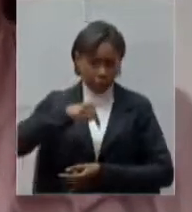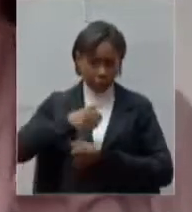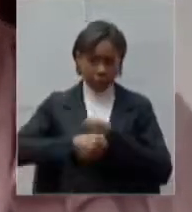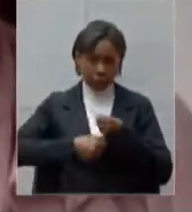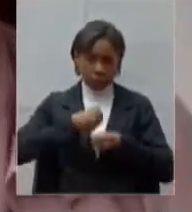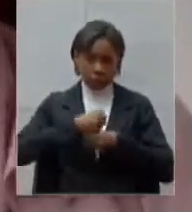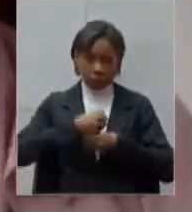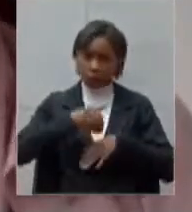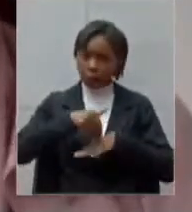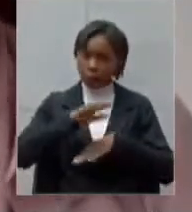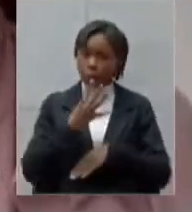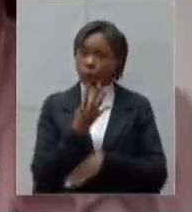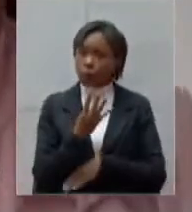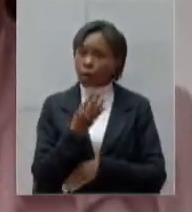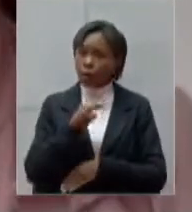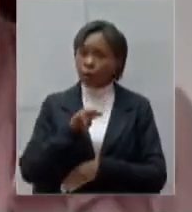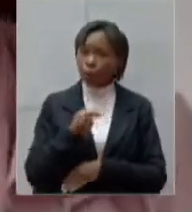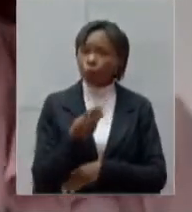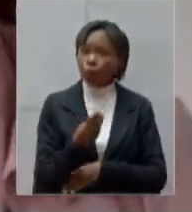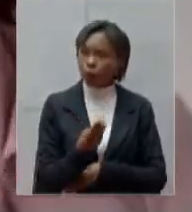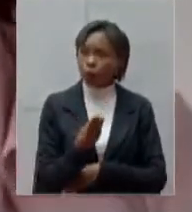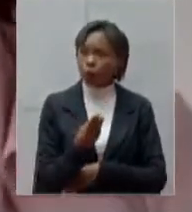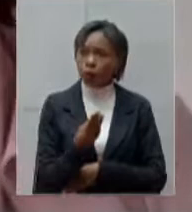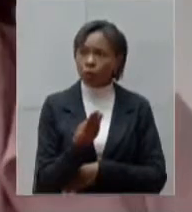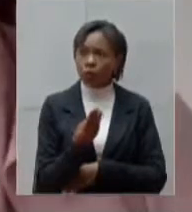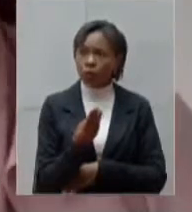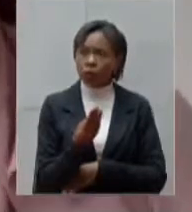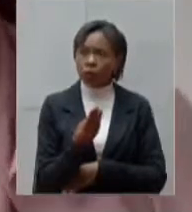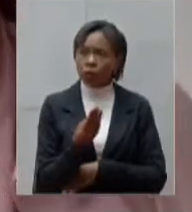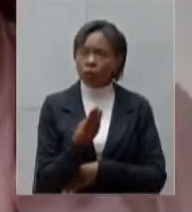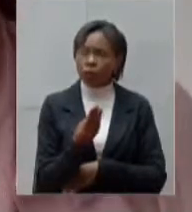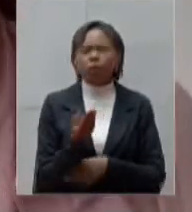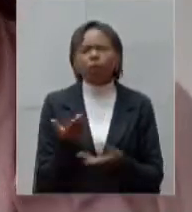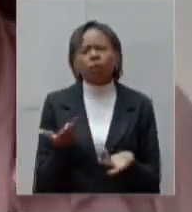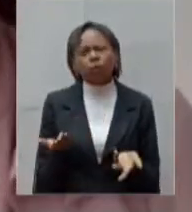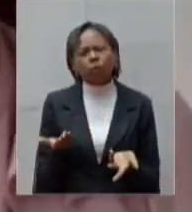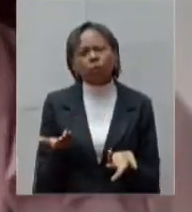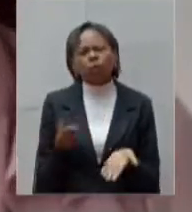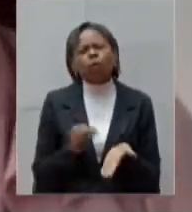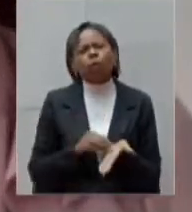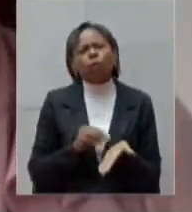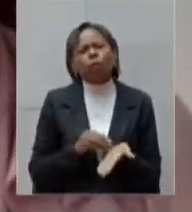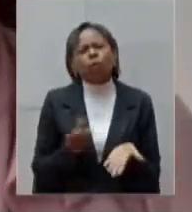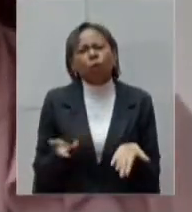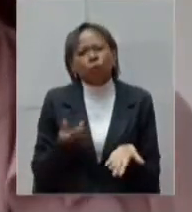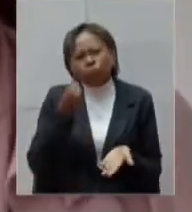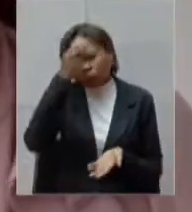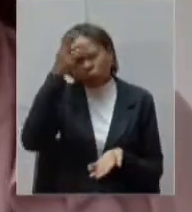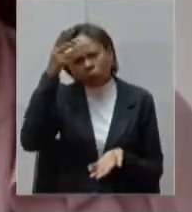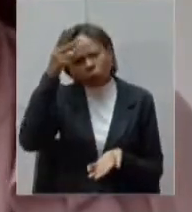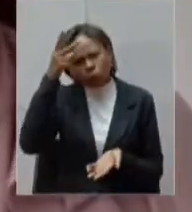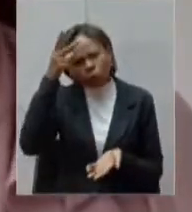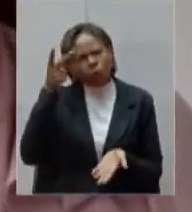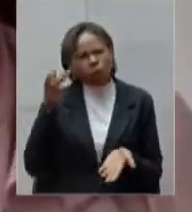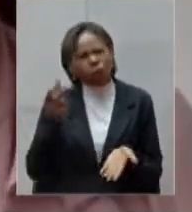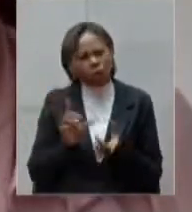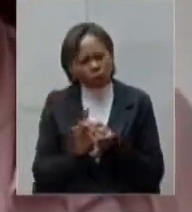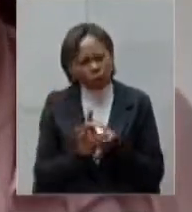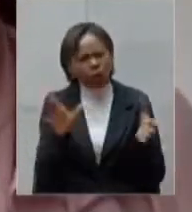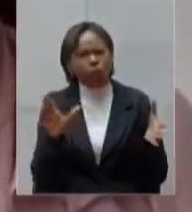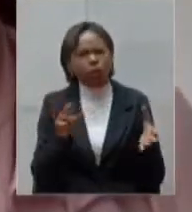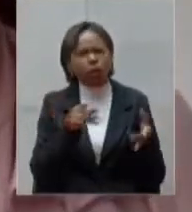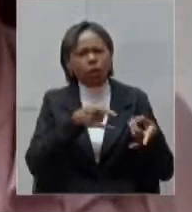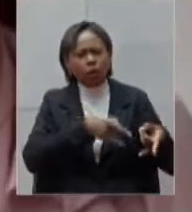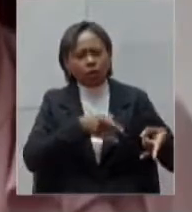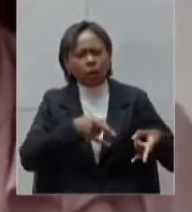custeio durante 3 meses o que a prefeitura precisa para efetivar a ampliação desses leitos